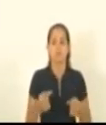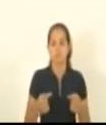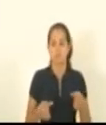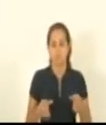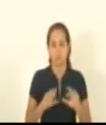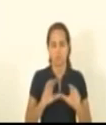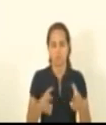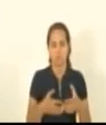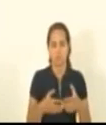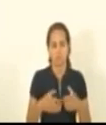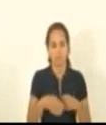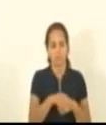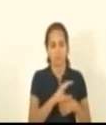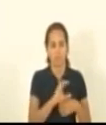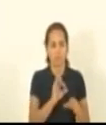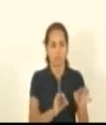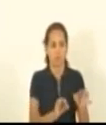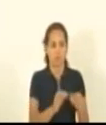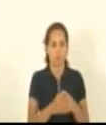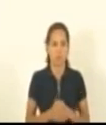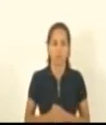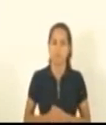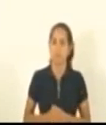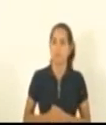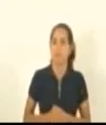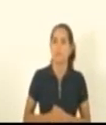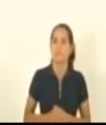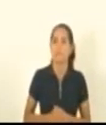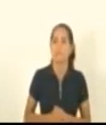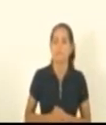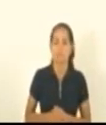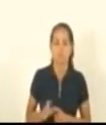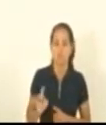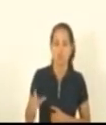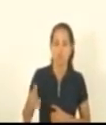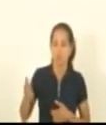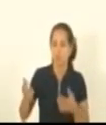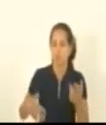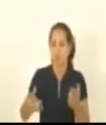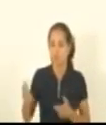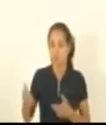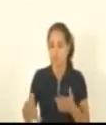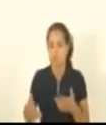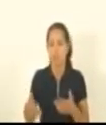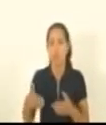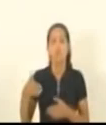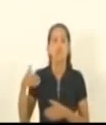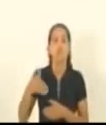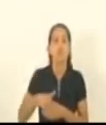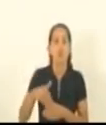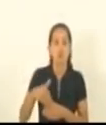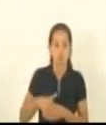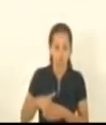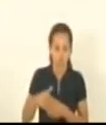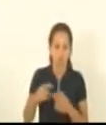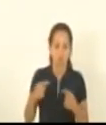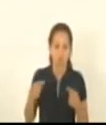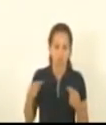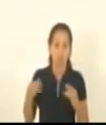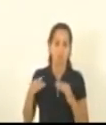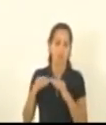Justiça. Senhor presidente, só aqui justificando o voto favorável ao veto